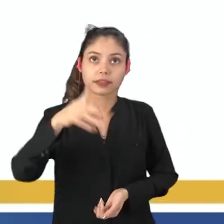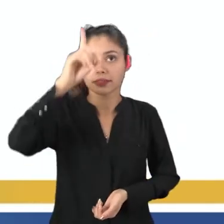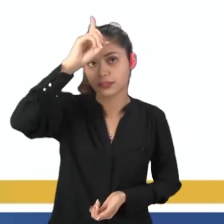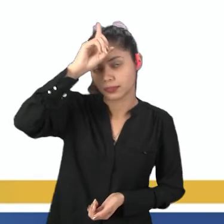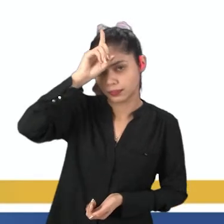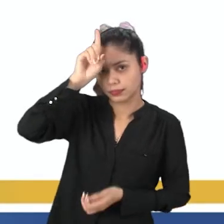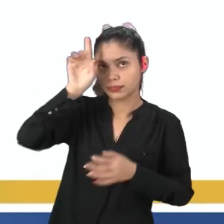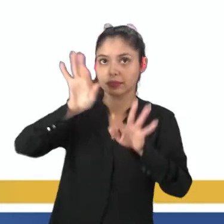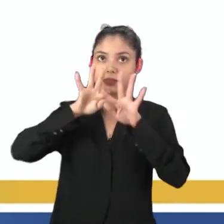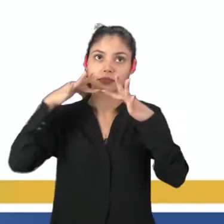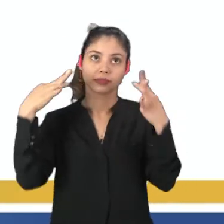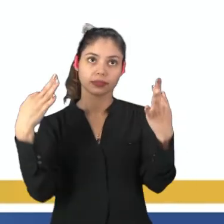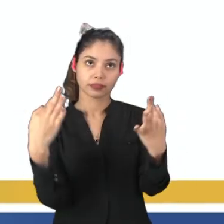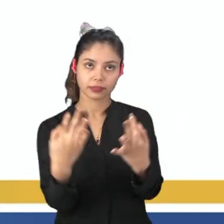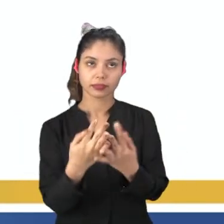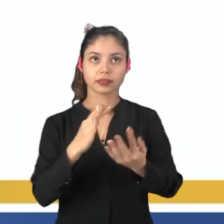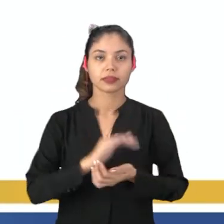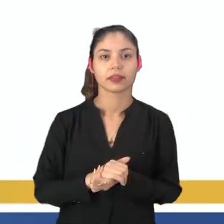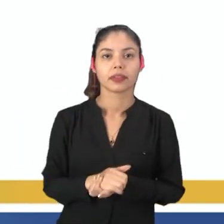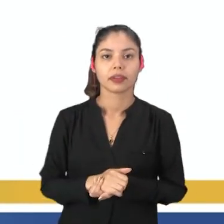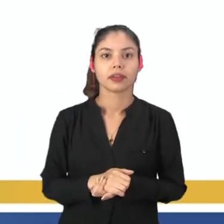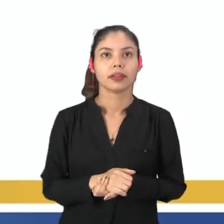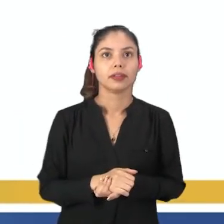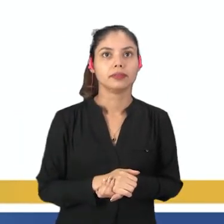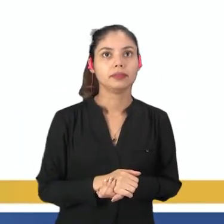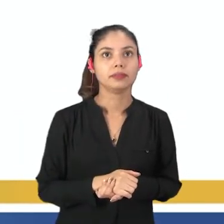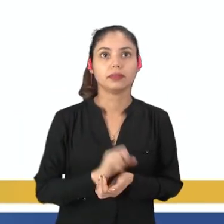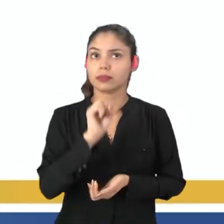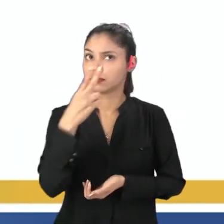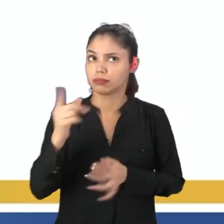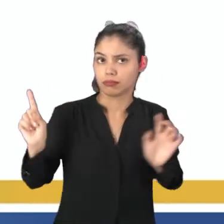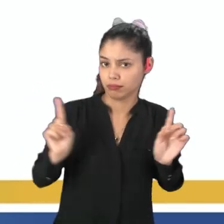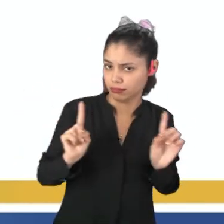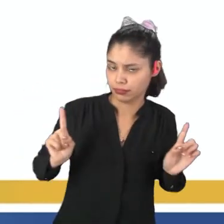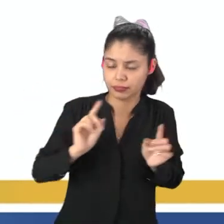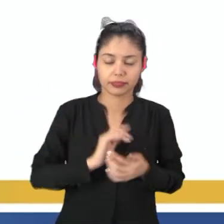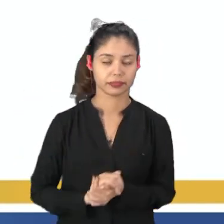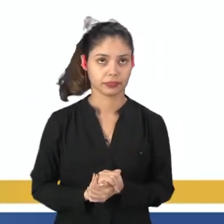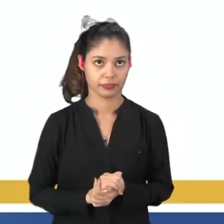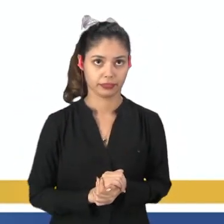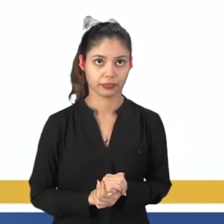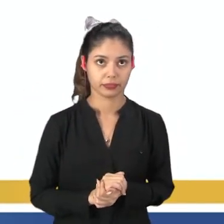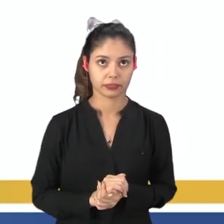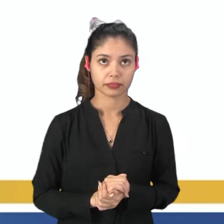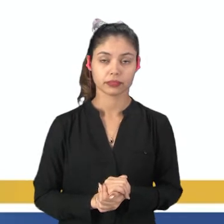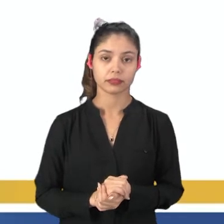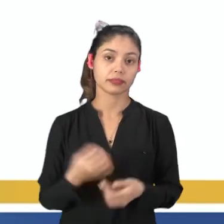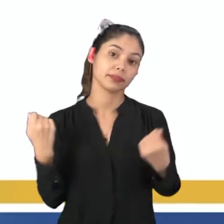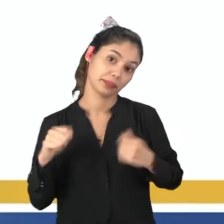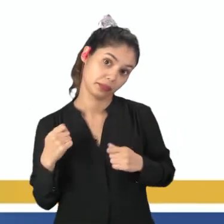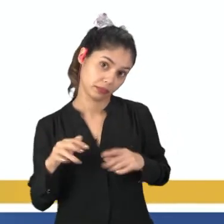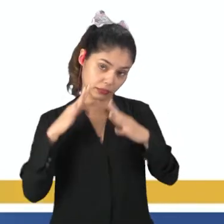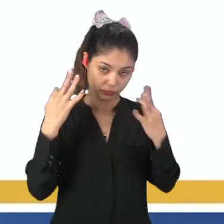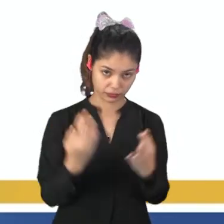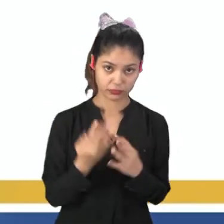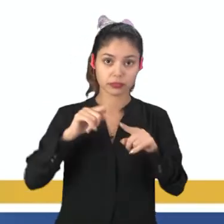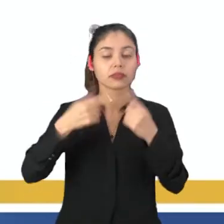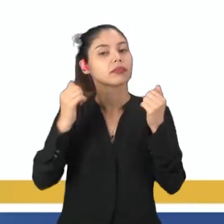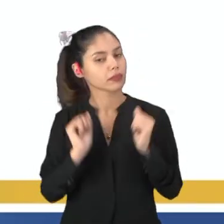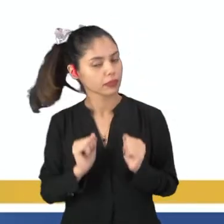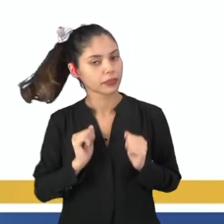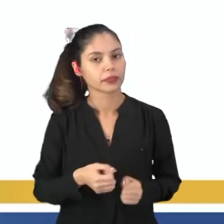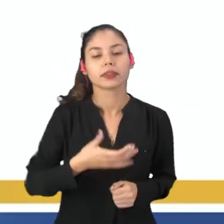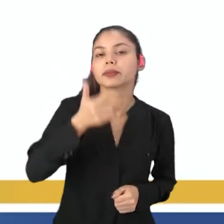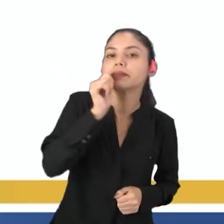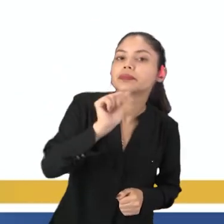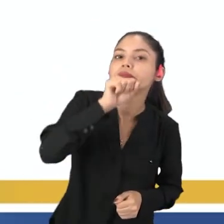três adultos da sua família Ou não, tá? Não obrigatoriamente da sua família Mas pode ser